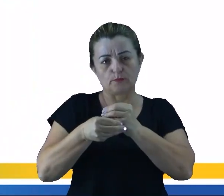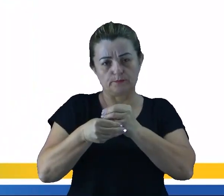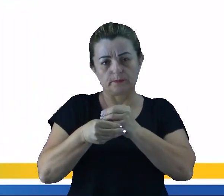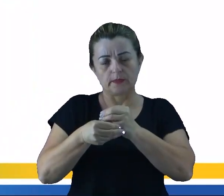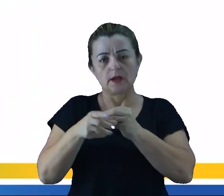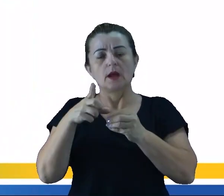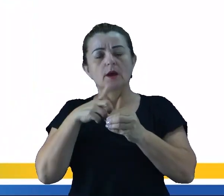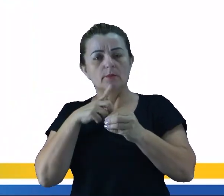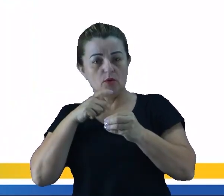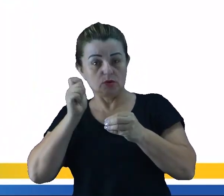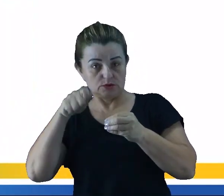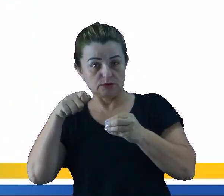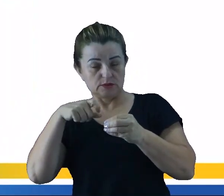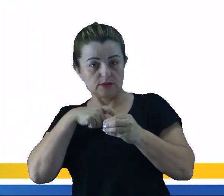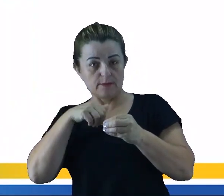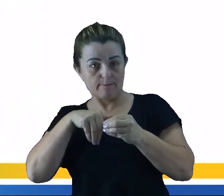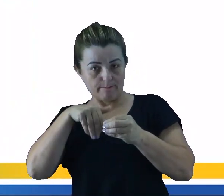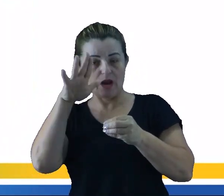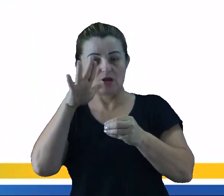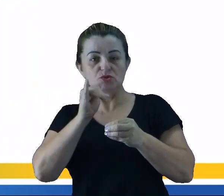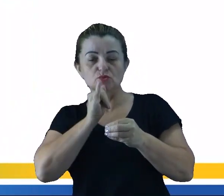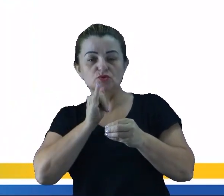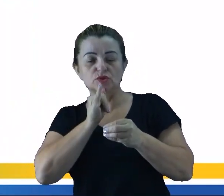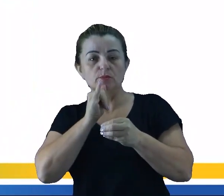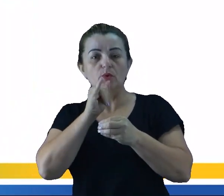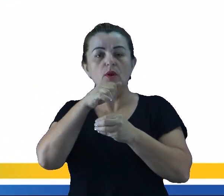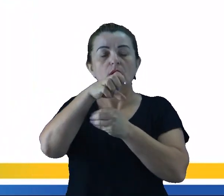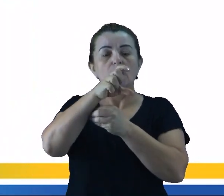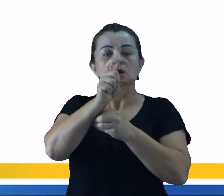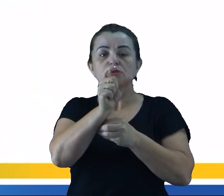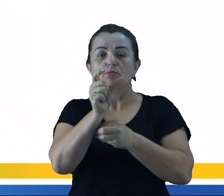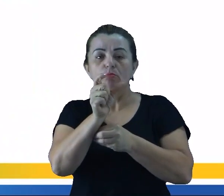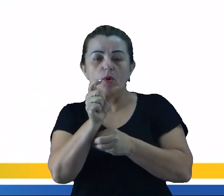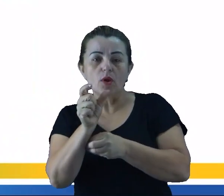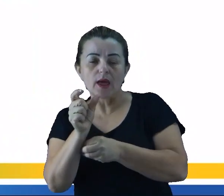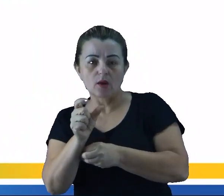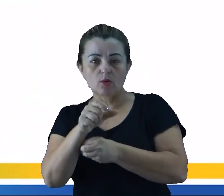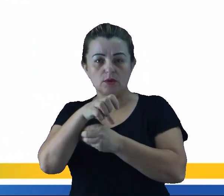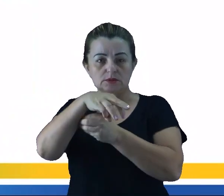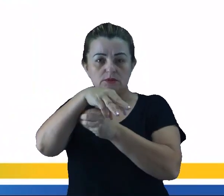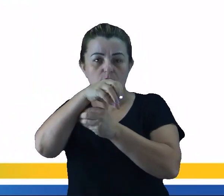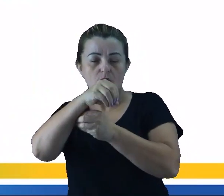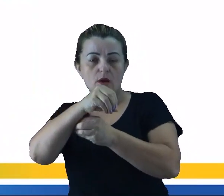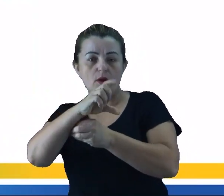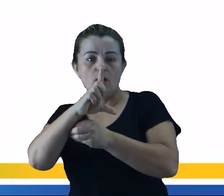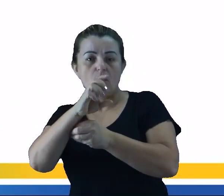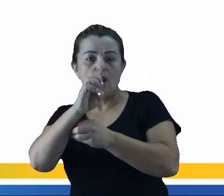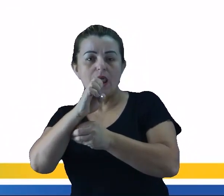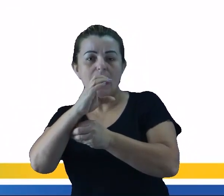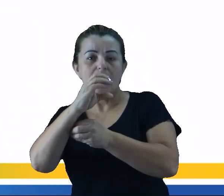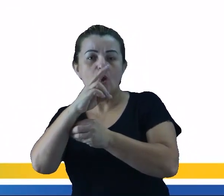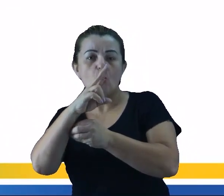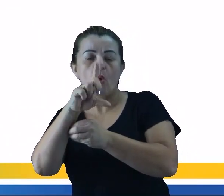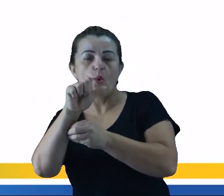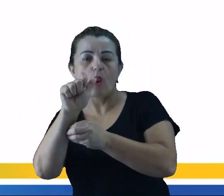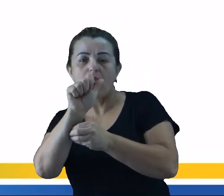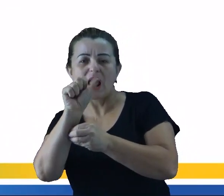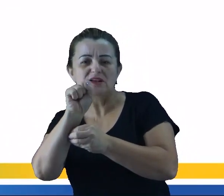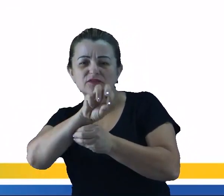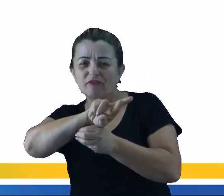elas podem ter o que? Mais de um tipo de molécula, né. Então diferente ali da substância, a mistura vão ter várias